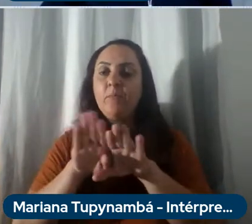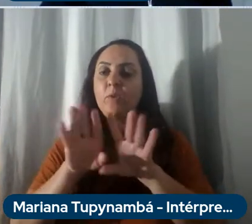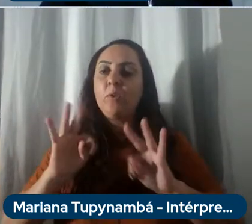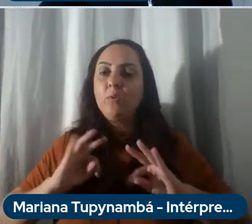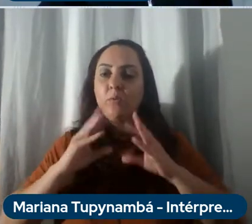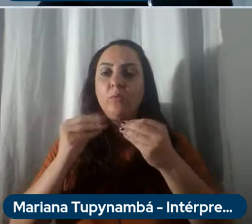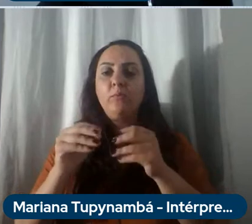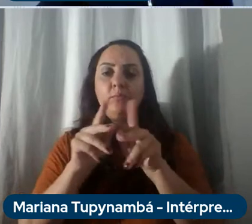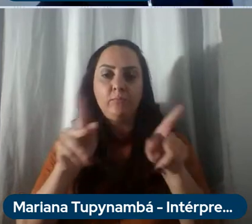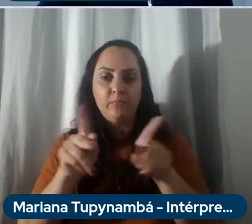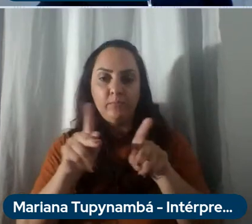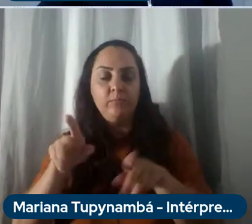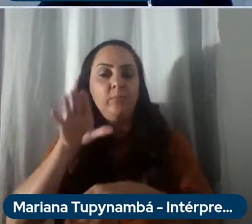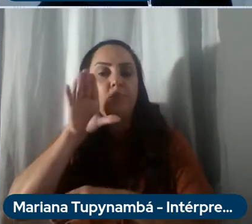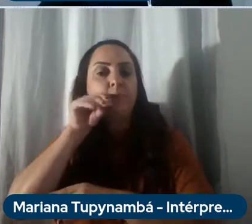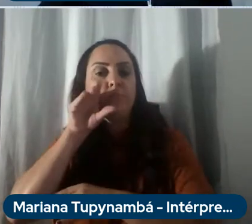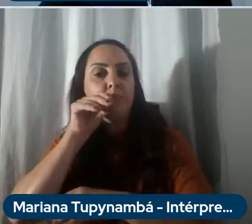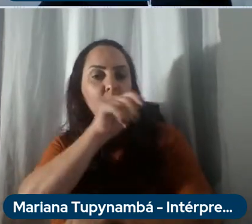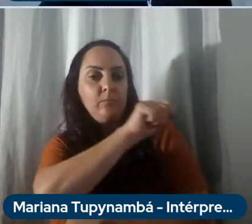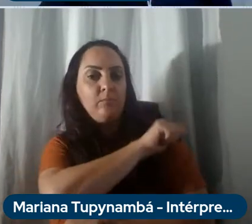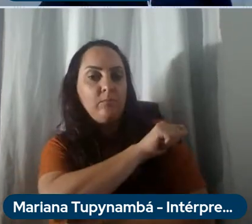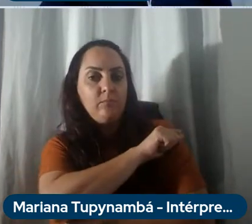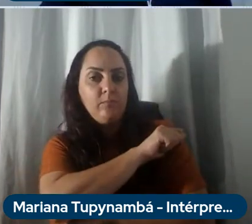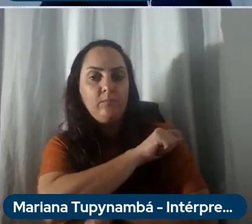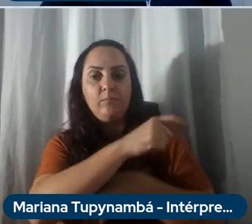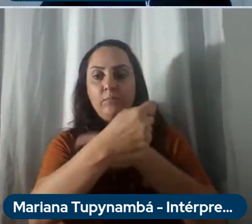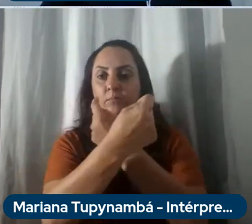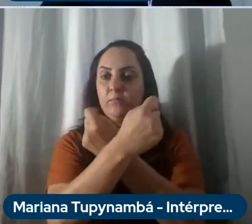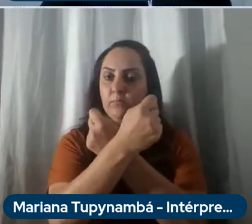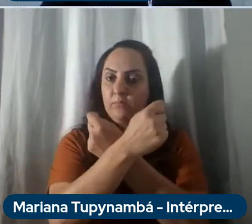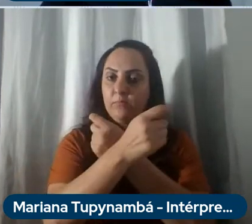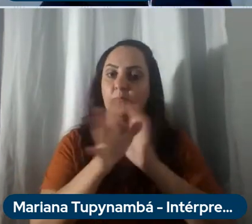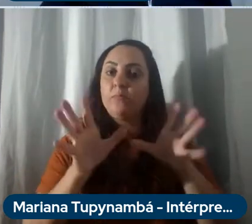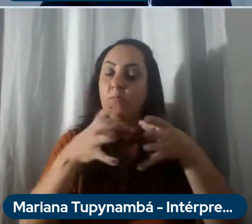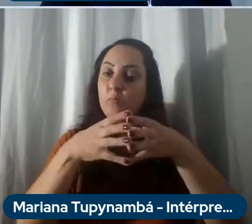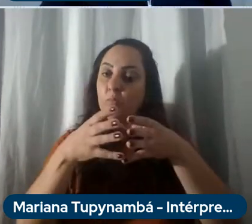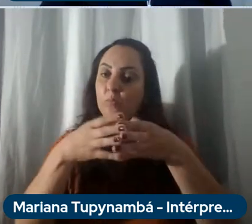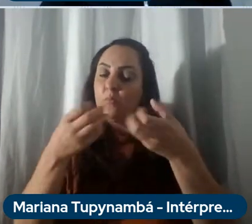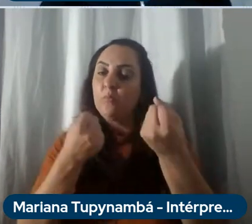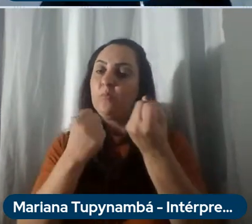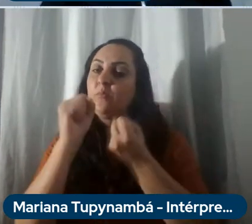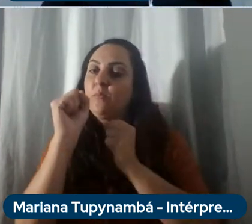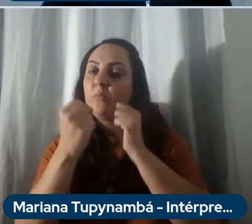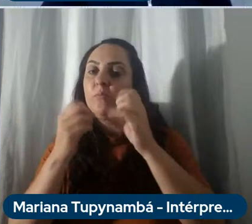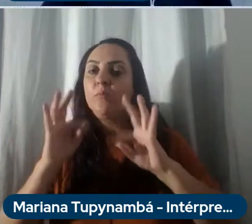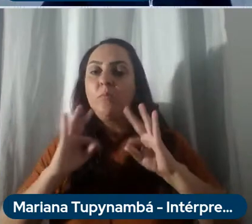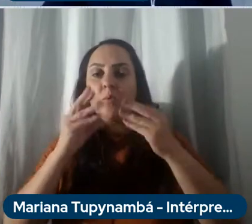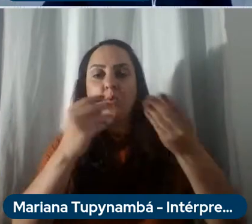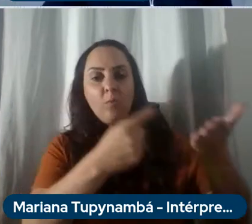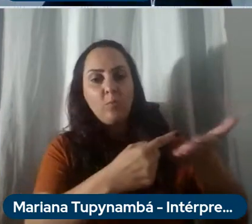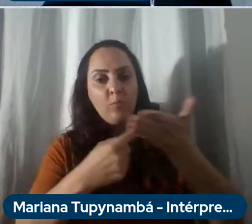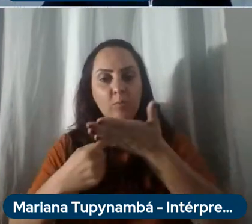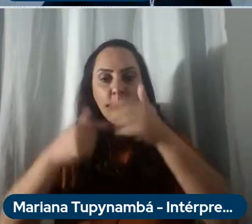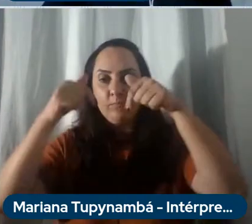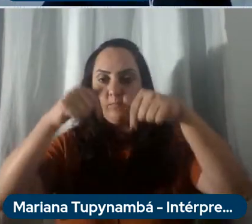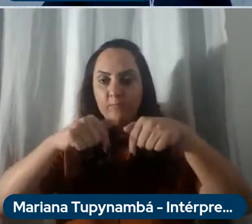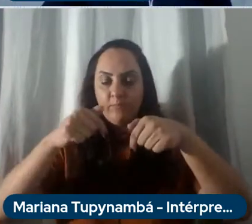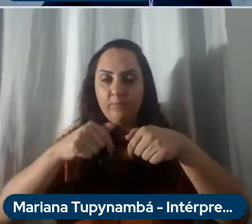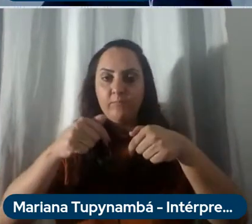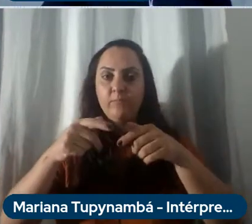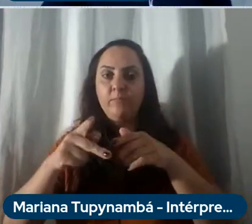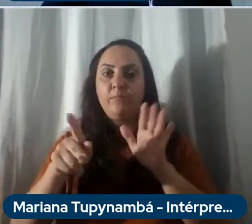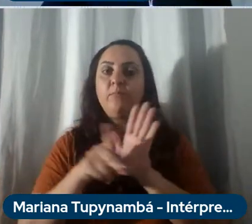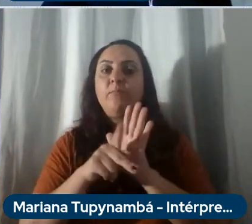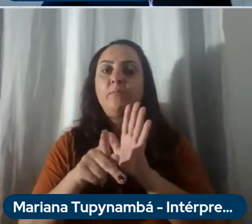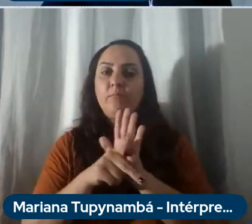alunos e funcionários da PUC Minas, equipe da Estelantes, demais convidados que nos acompanham de forma online pelo PUC